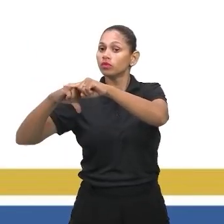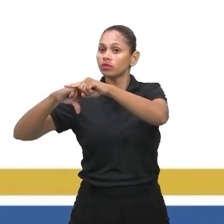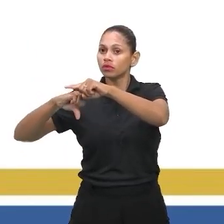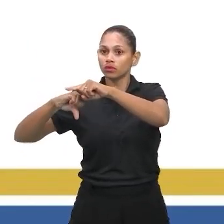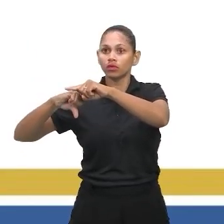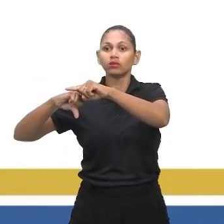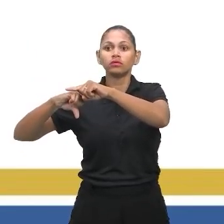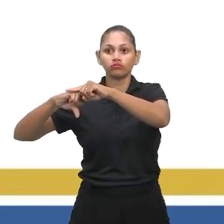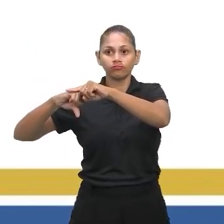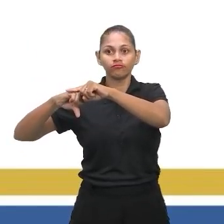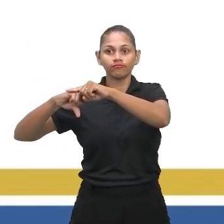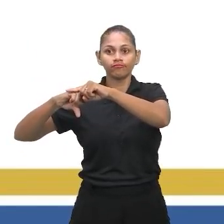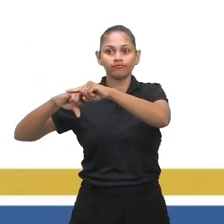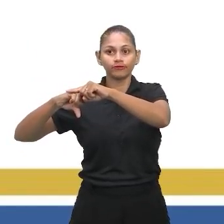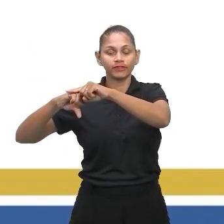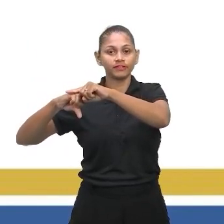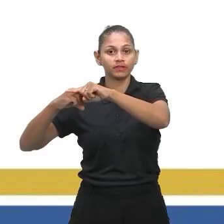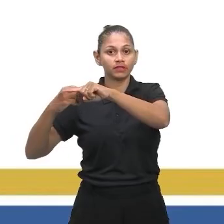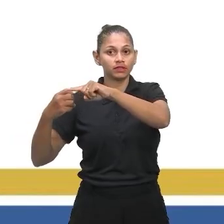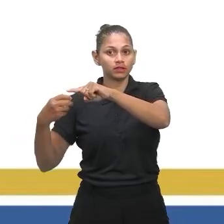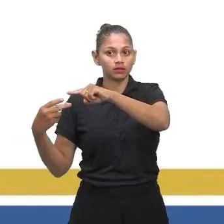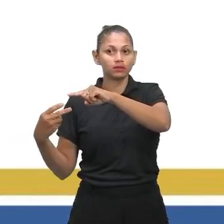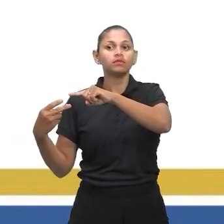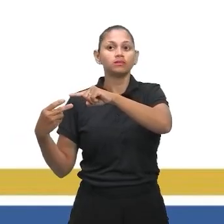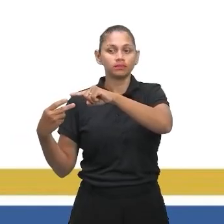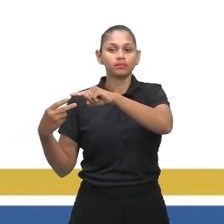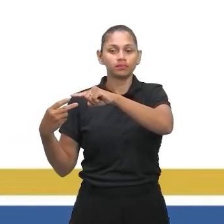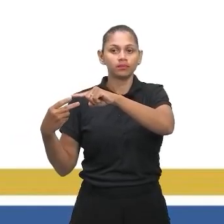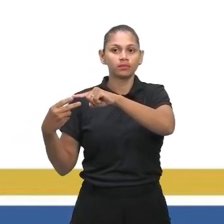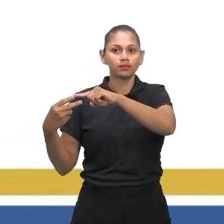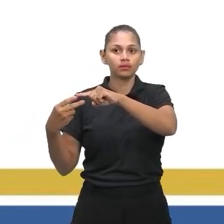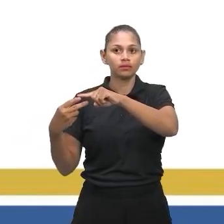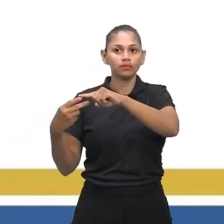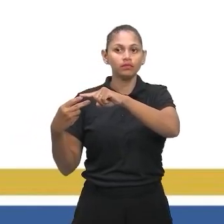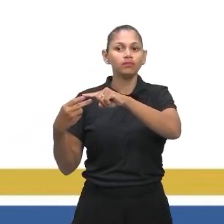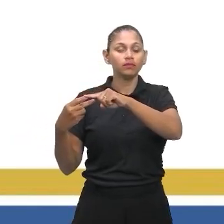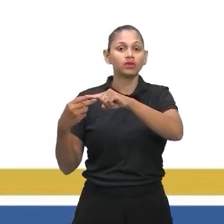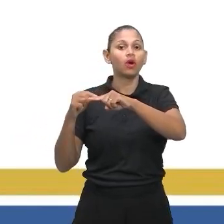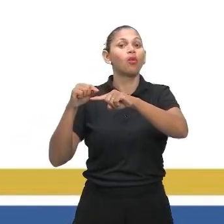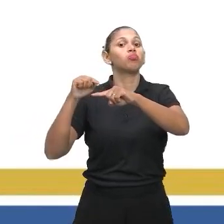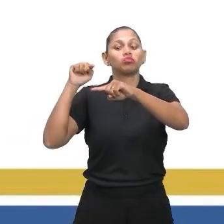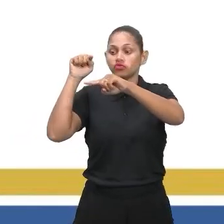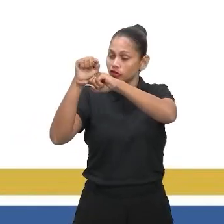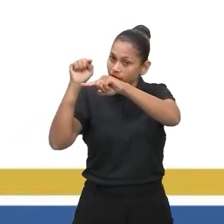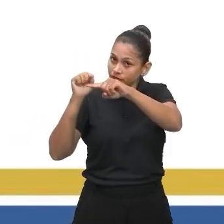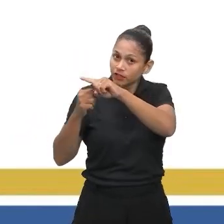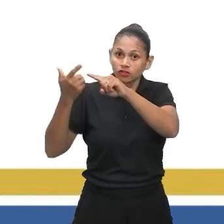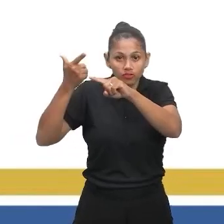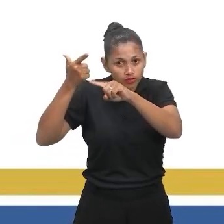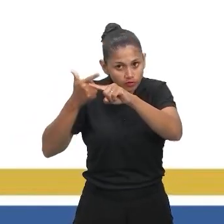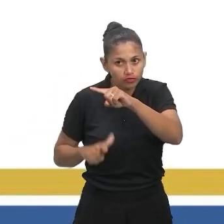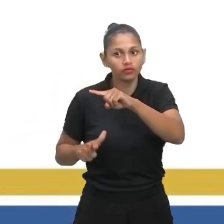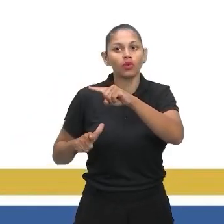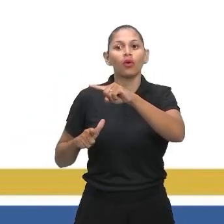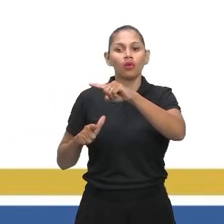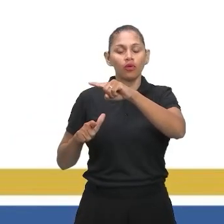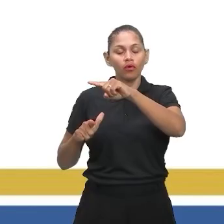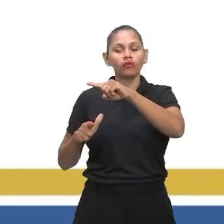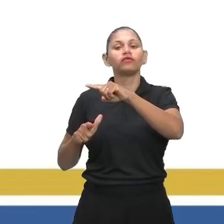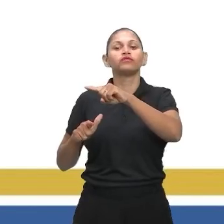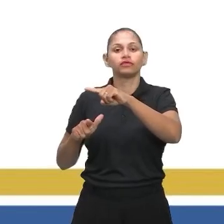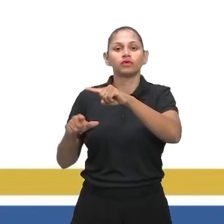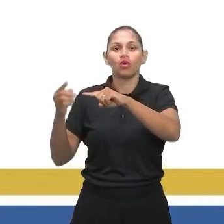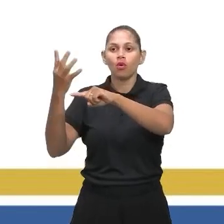8 por 2, 4. 192 por 2, 96. Posso dividir logo por 4 para simplificar isso.